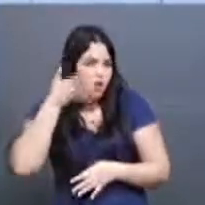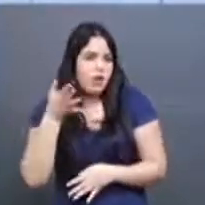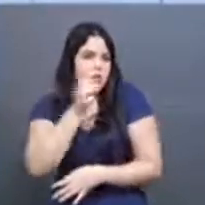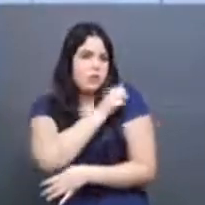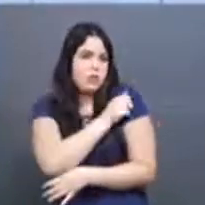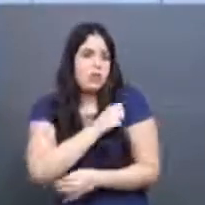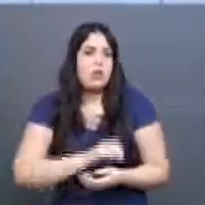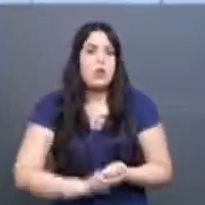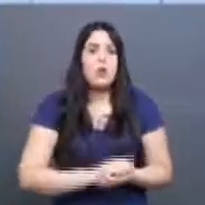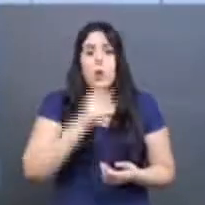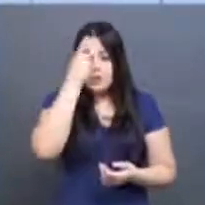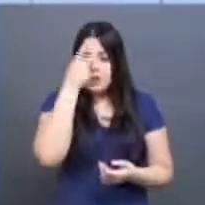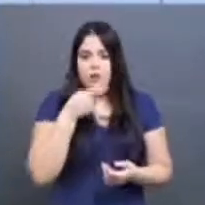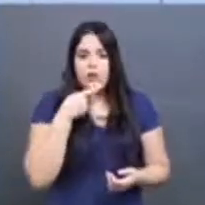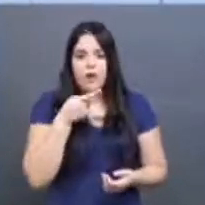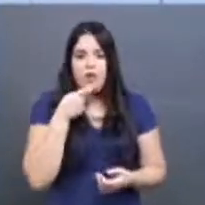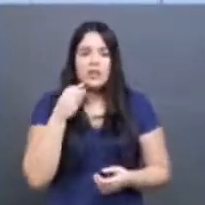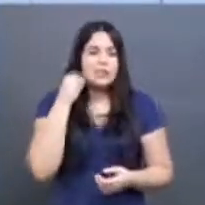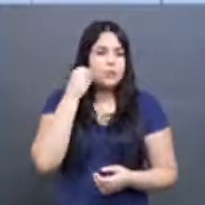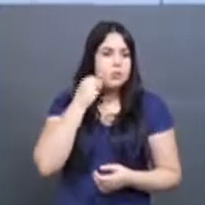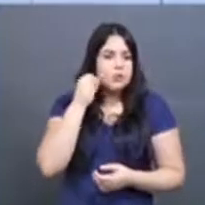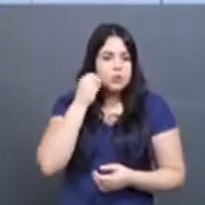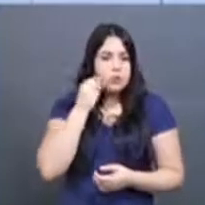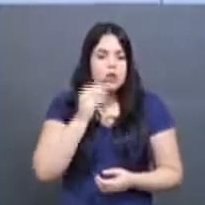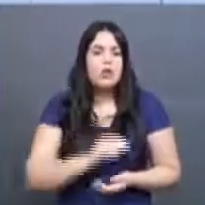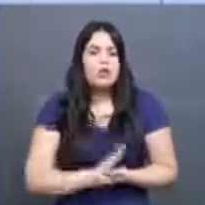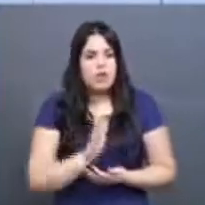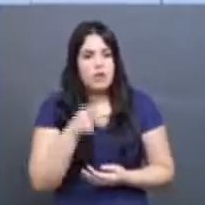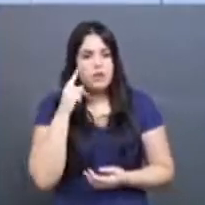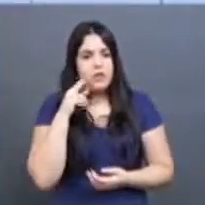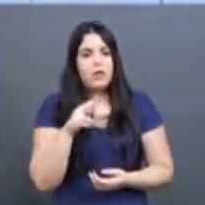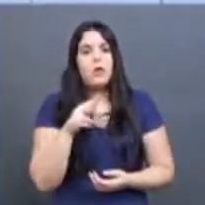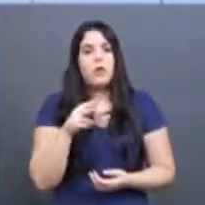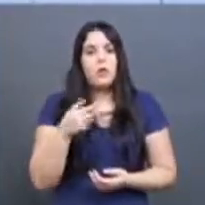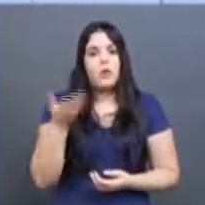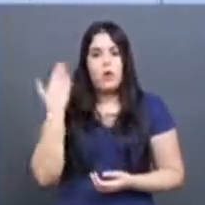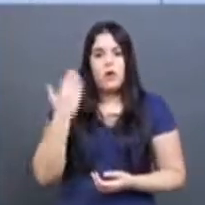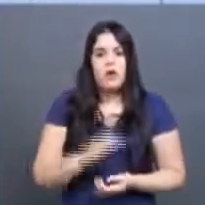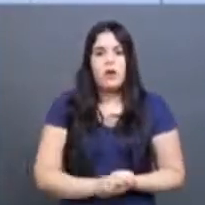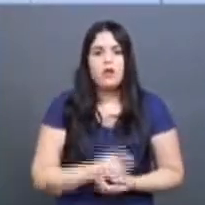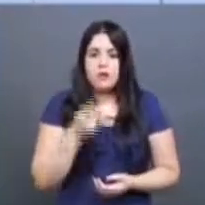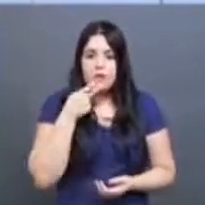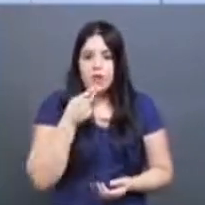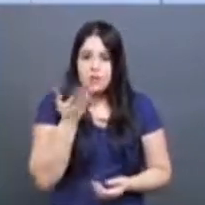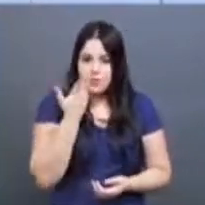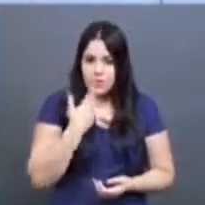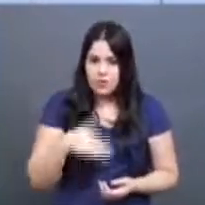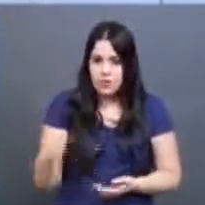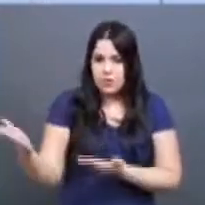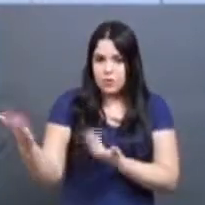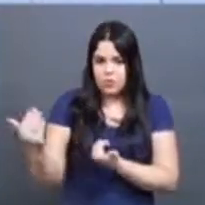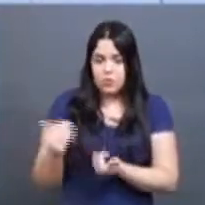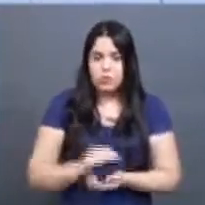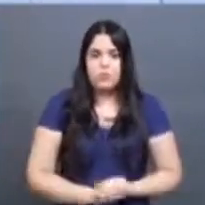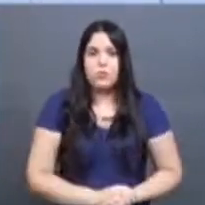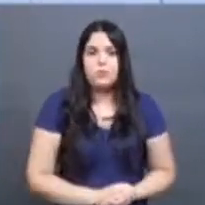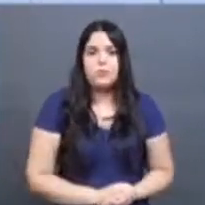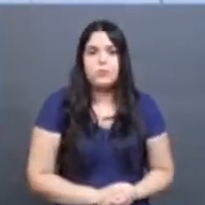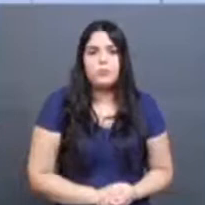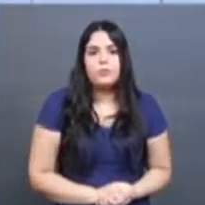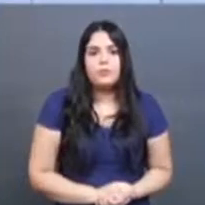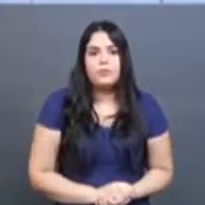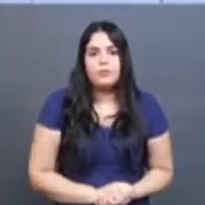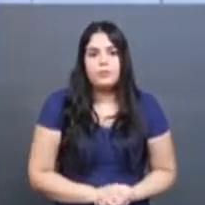levar depoimentos de pessoas, como a gente viu aqui antes, né? Falando sobre isso para as crianças, para os adolescentes,